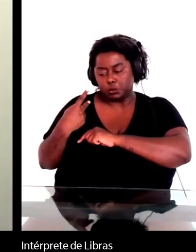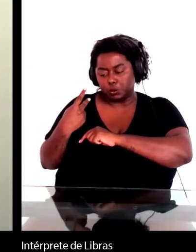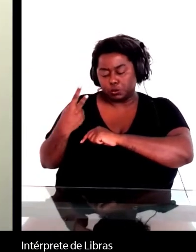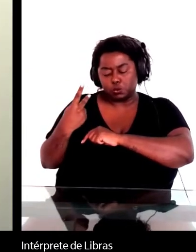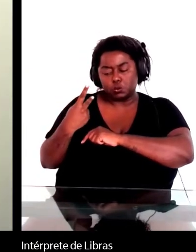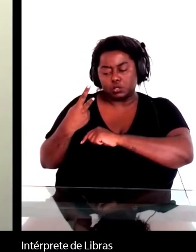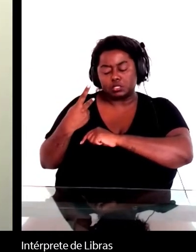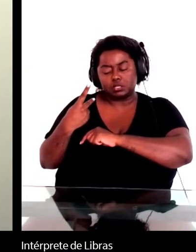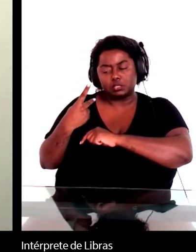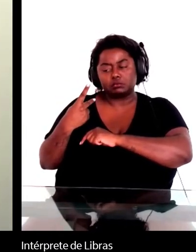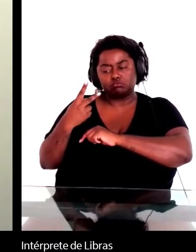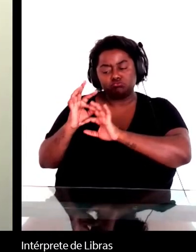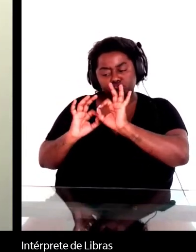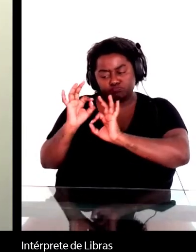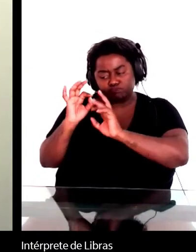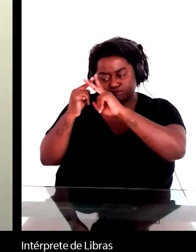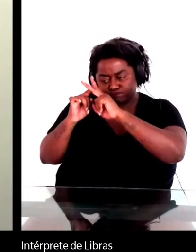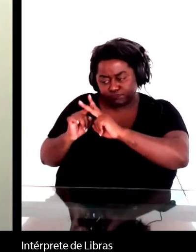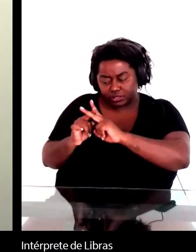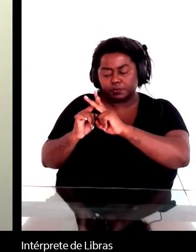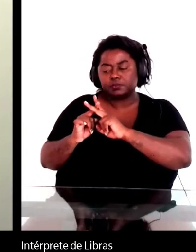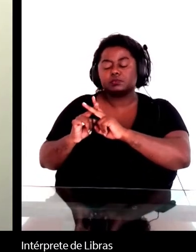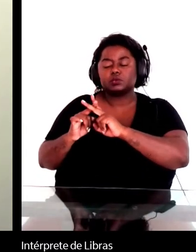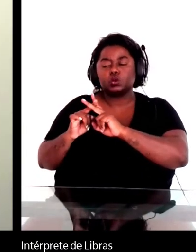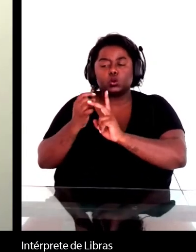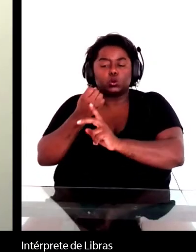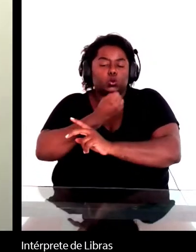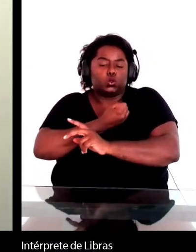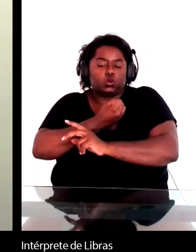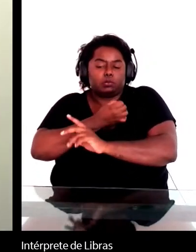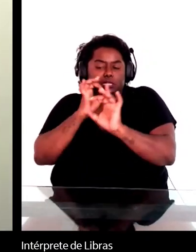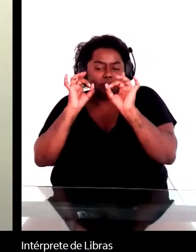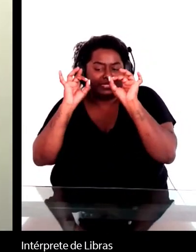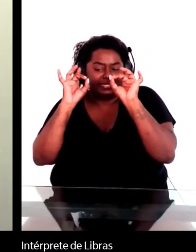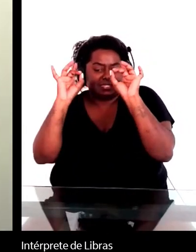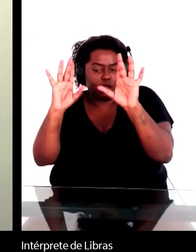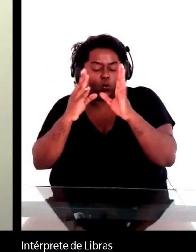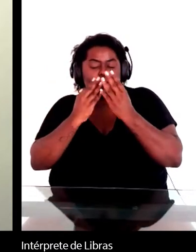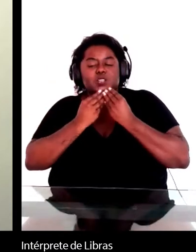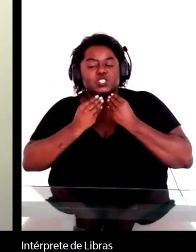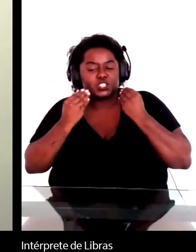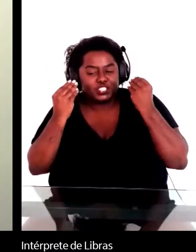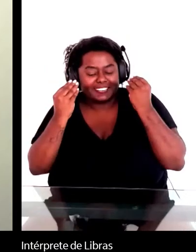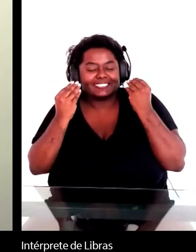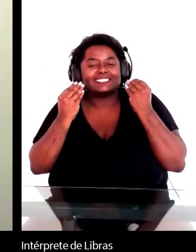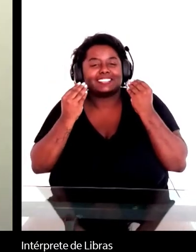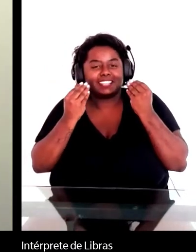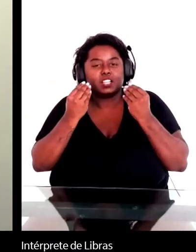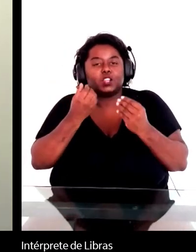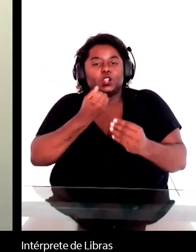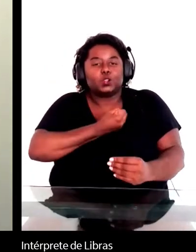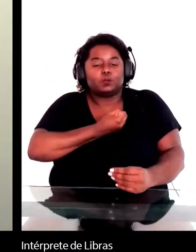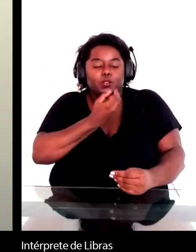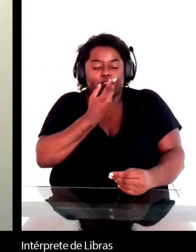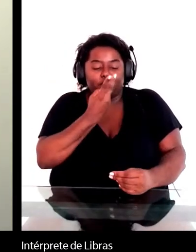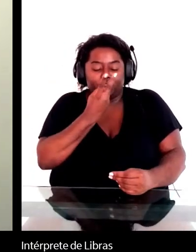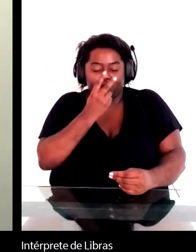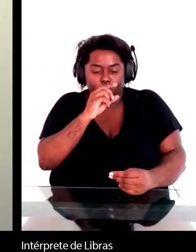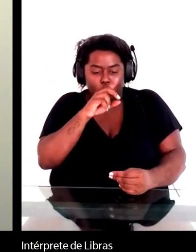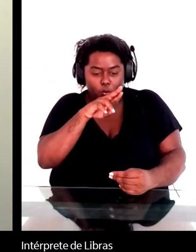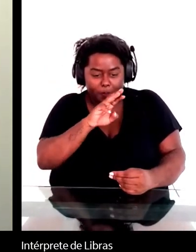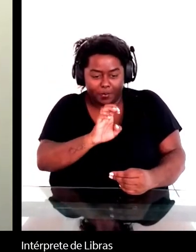especial para Machado de Assis em linha é o número 15 de 2012